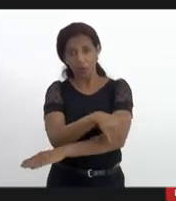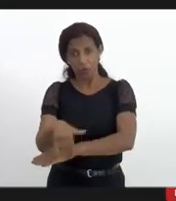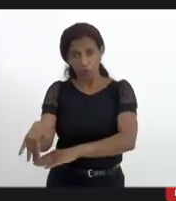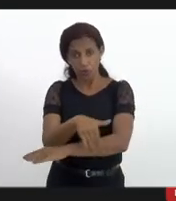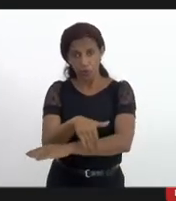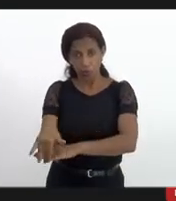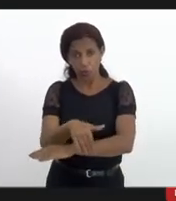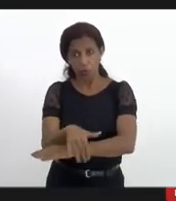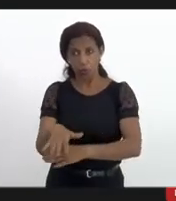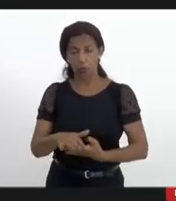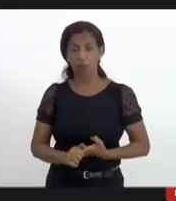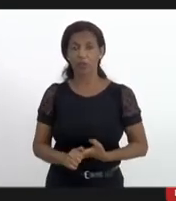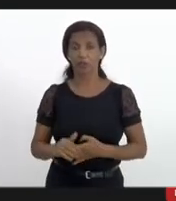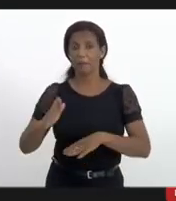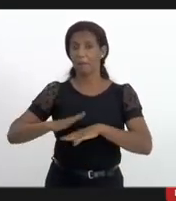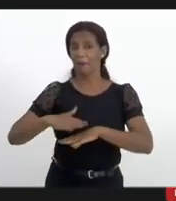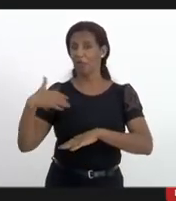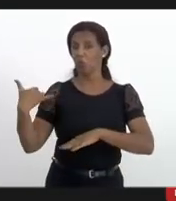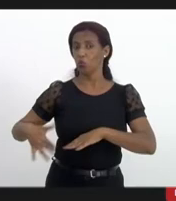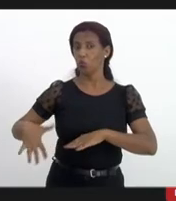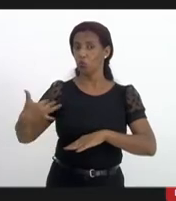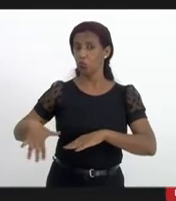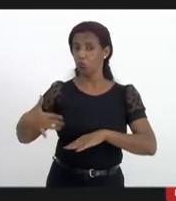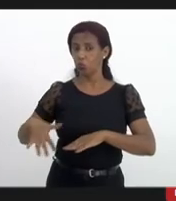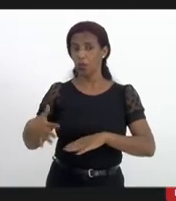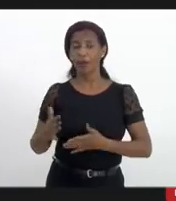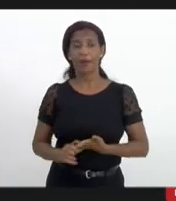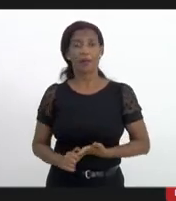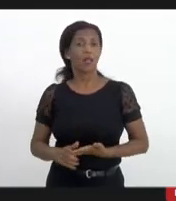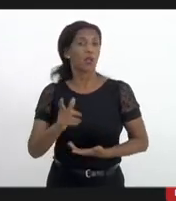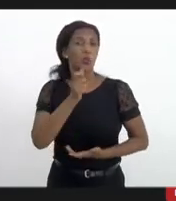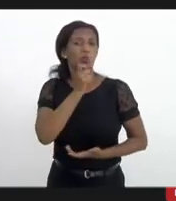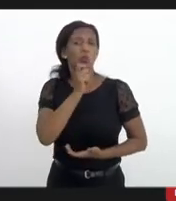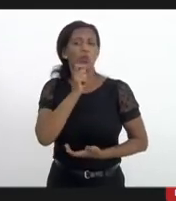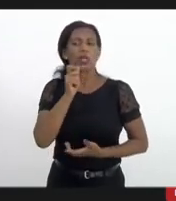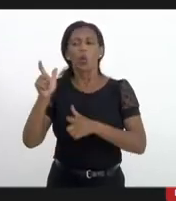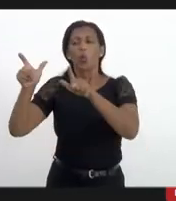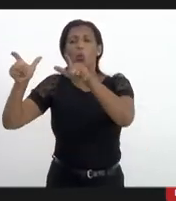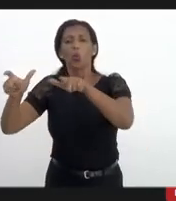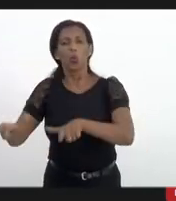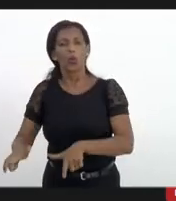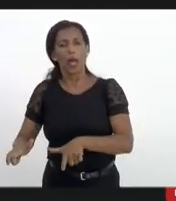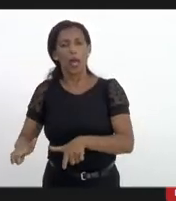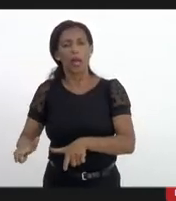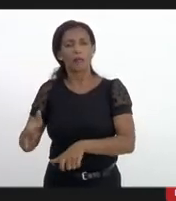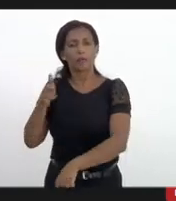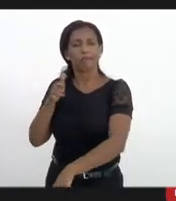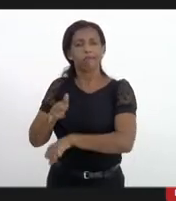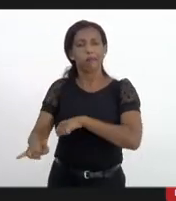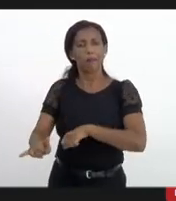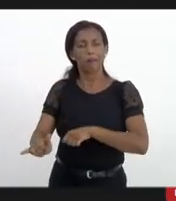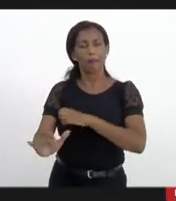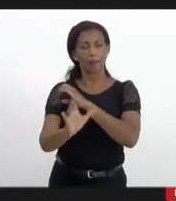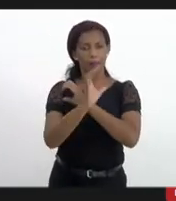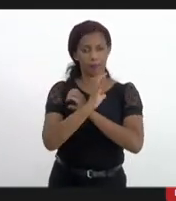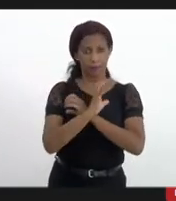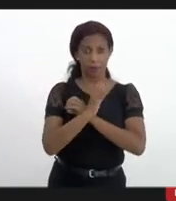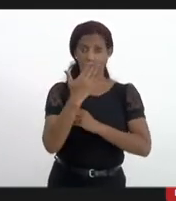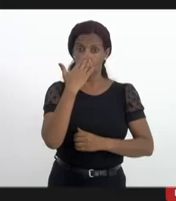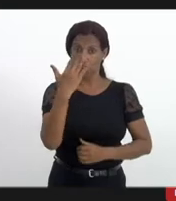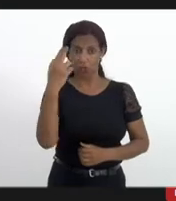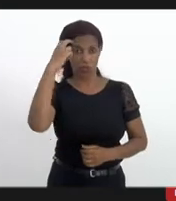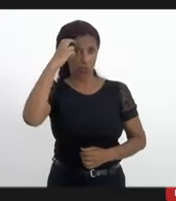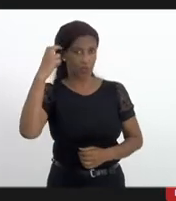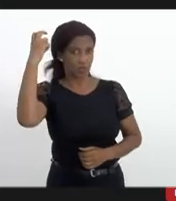diria mais caras do Rio de Janeiro onde quer que seja não existe endereço que seja negado para a Secretaria de Polícia Civil diante da